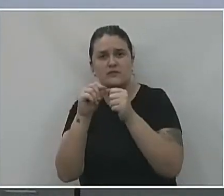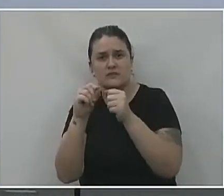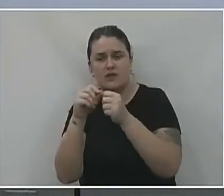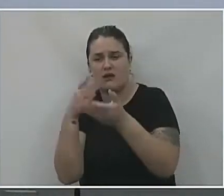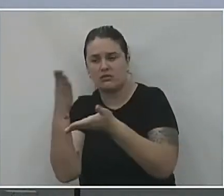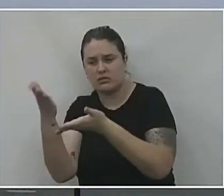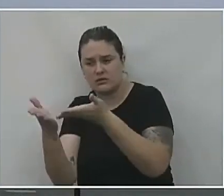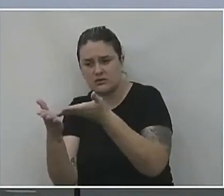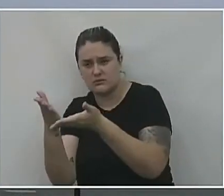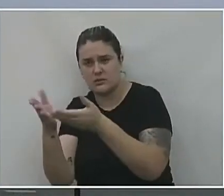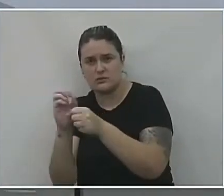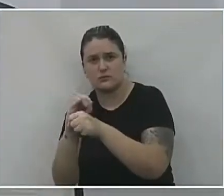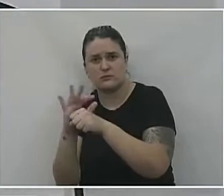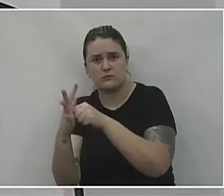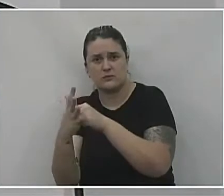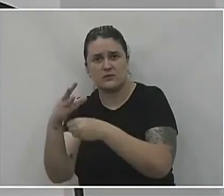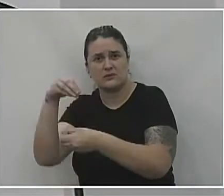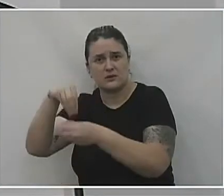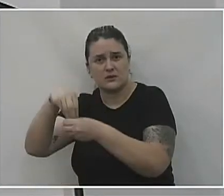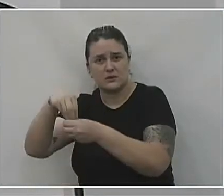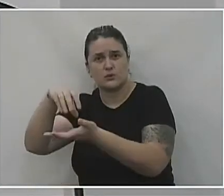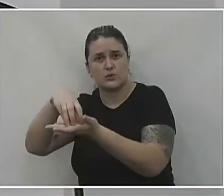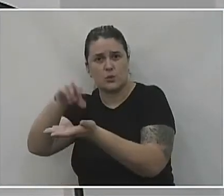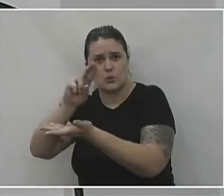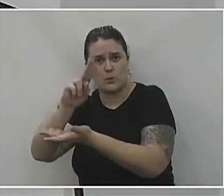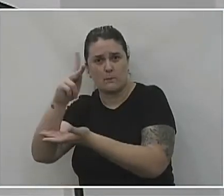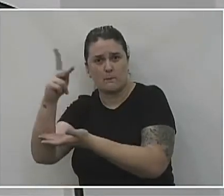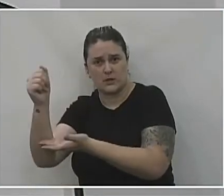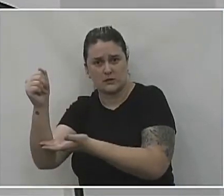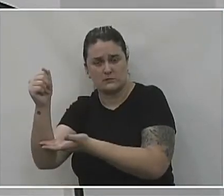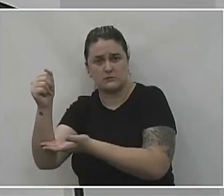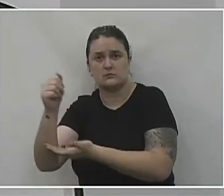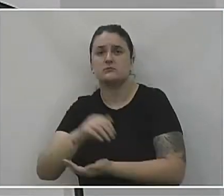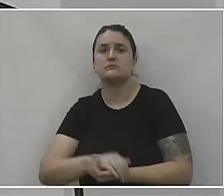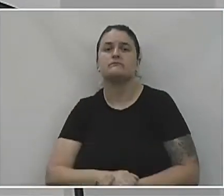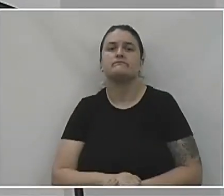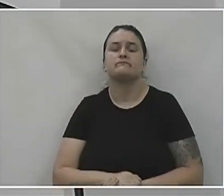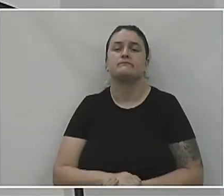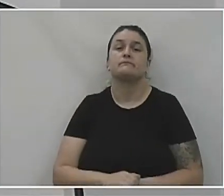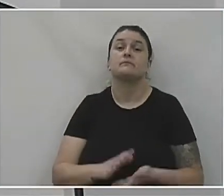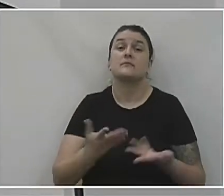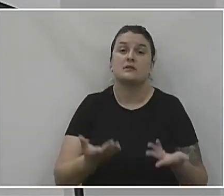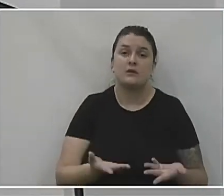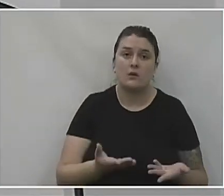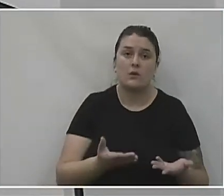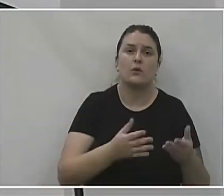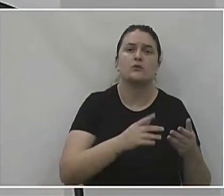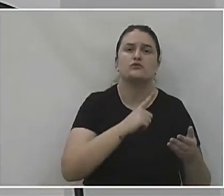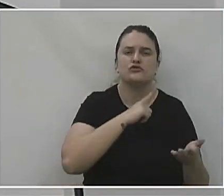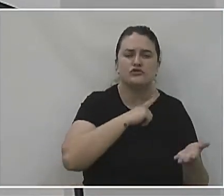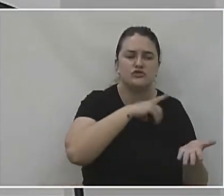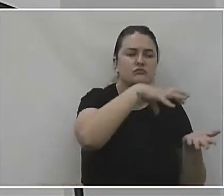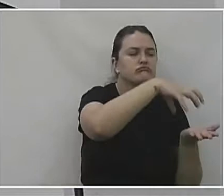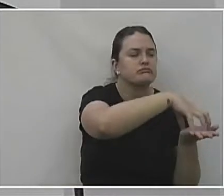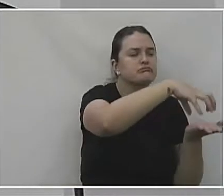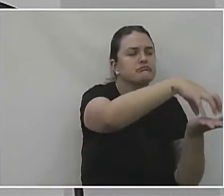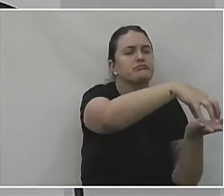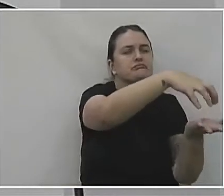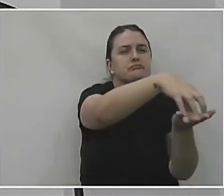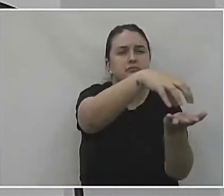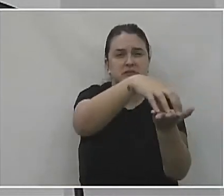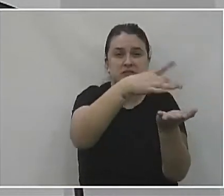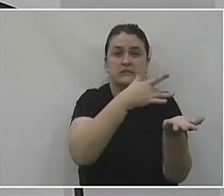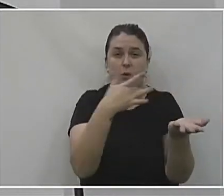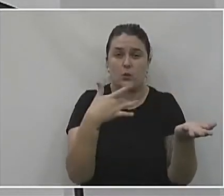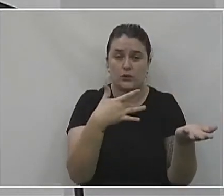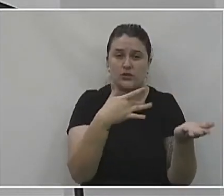COVID-19 na UPA. Nesse momento que nós fizemos essa reestruturação do pronto atendimento da UPA,